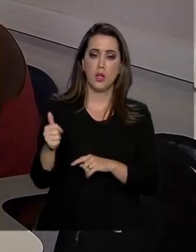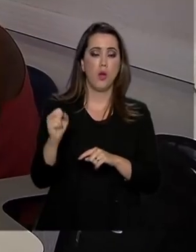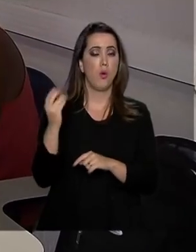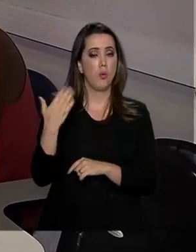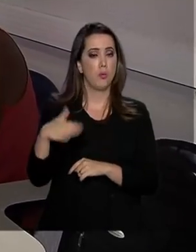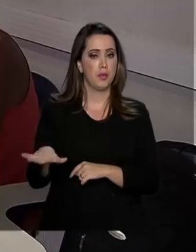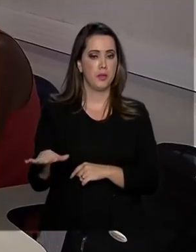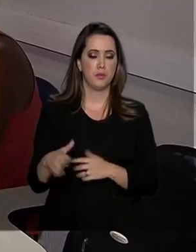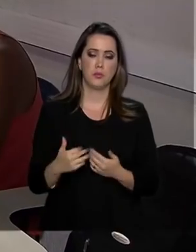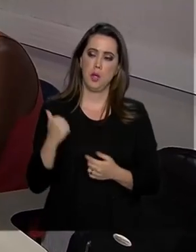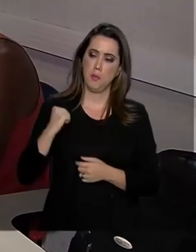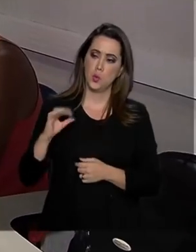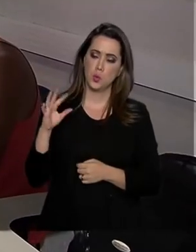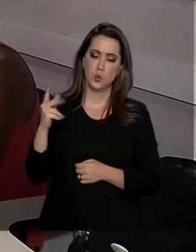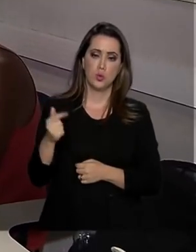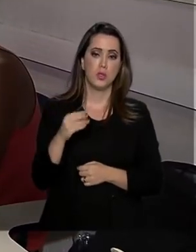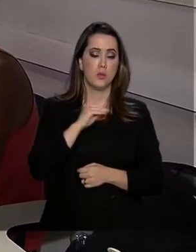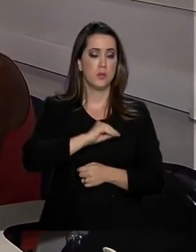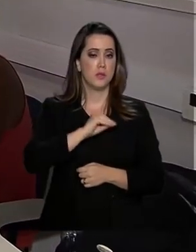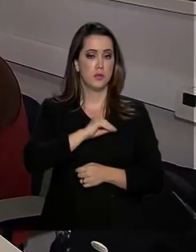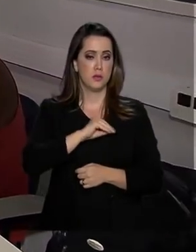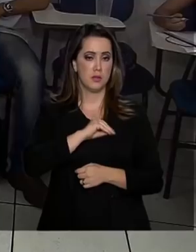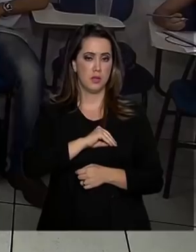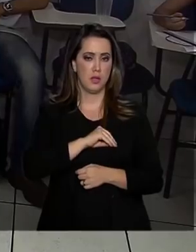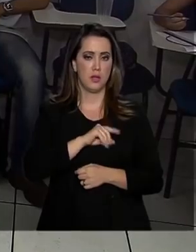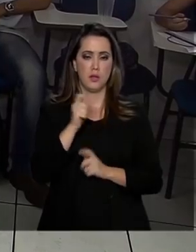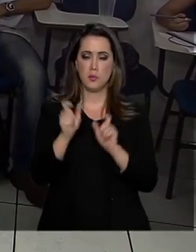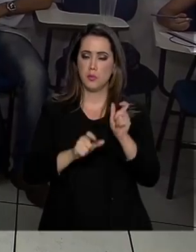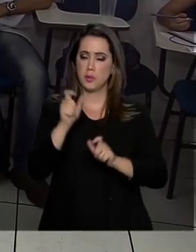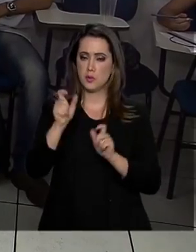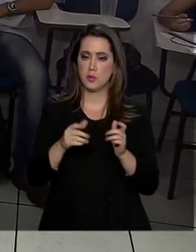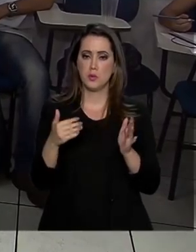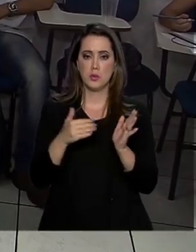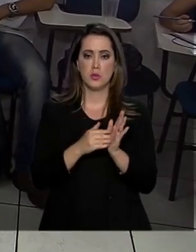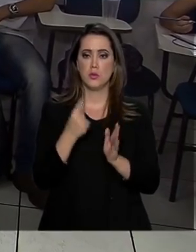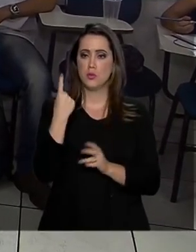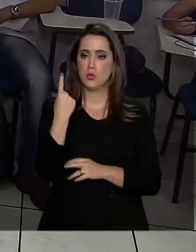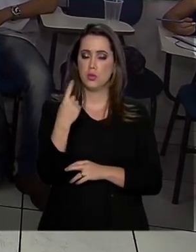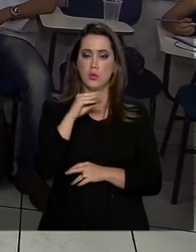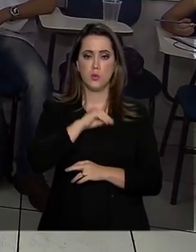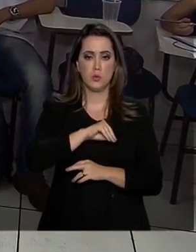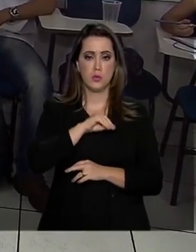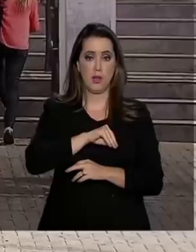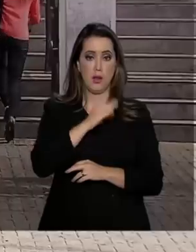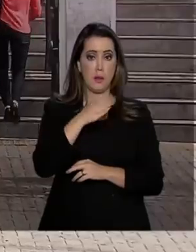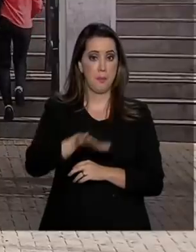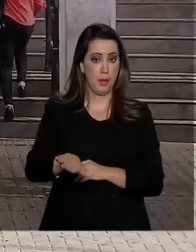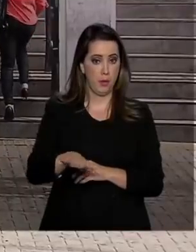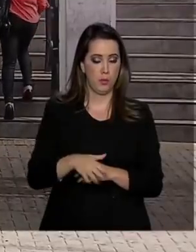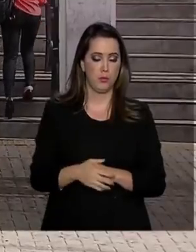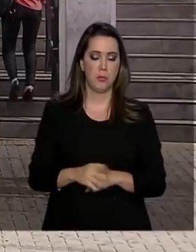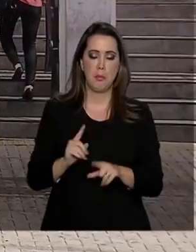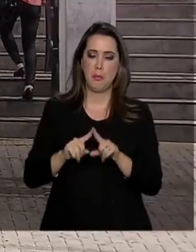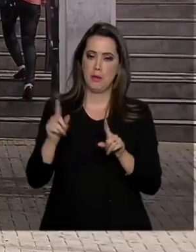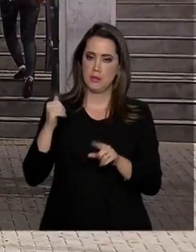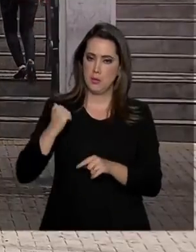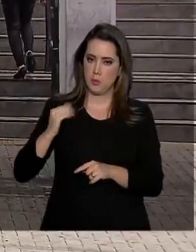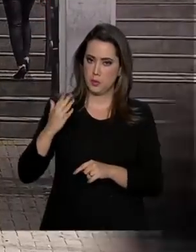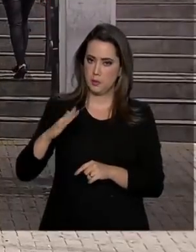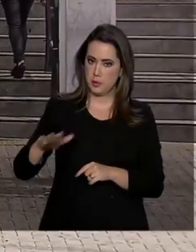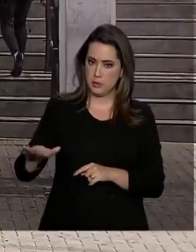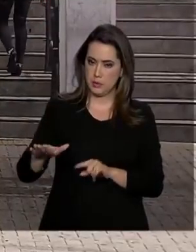As integrais são para estudantes com renda familiar bruta per capita de até um salário mínimo e meio. Já as bolsas